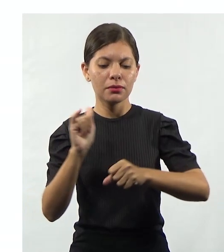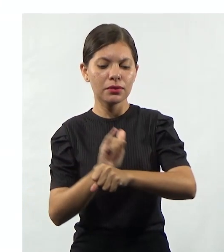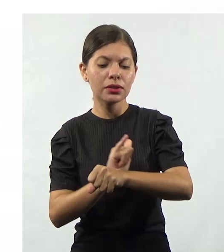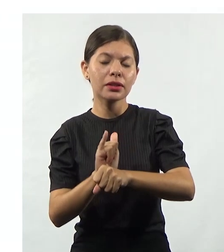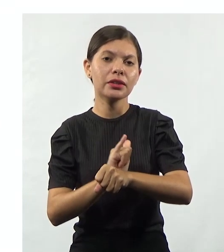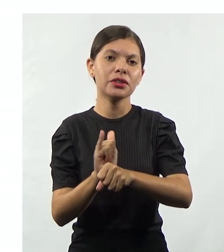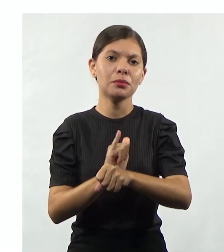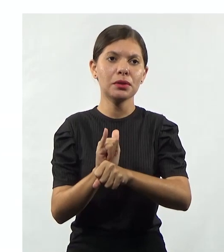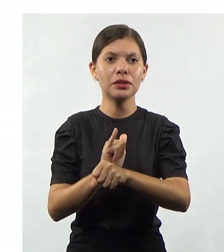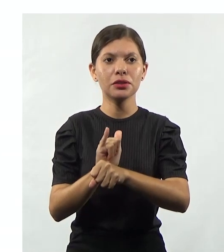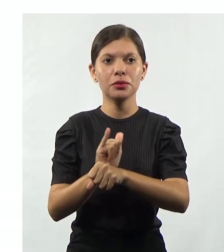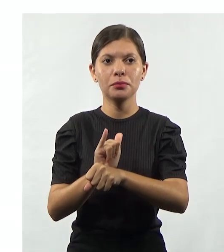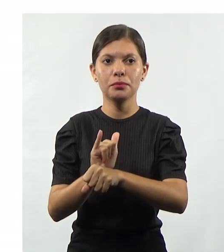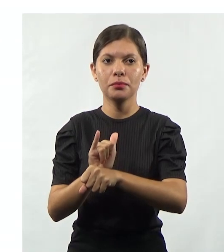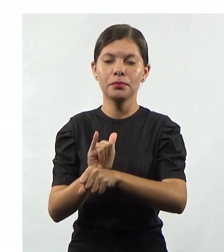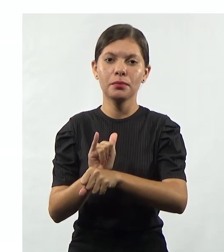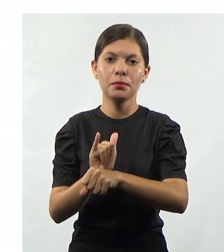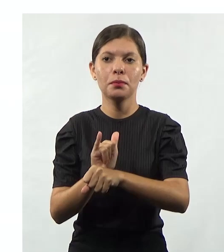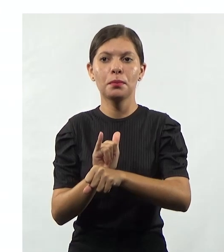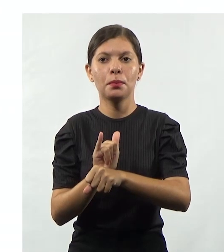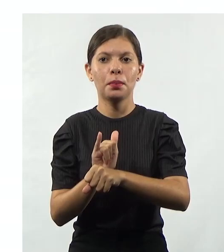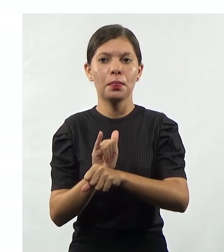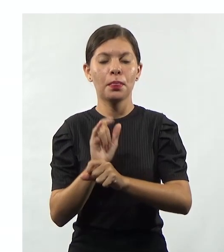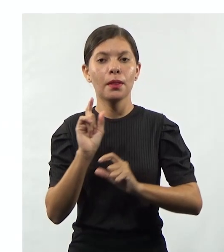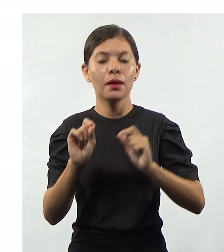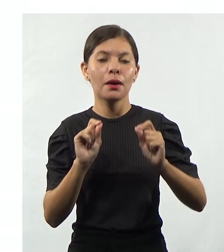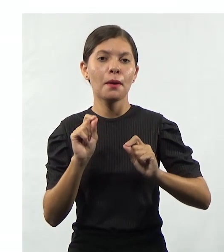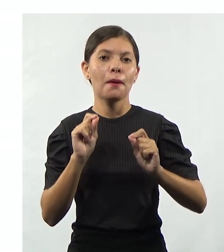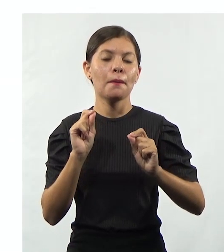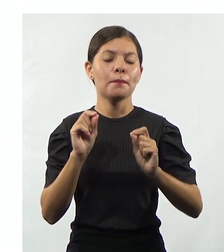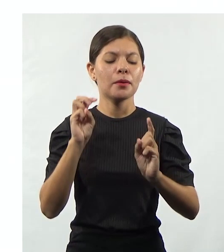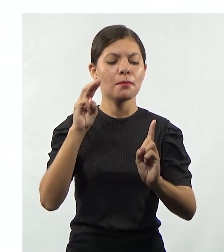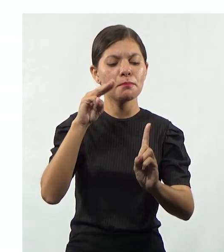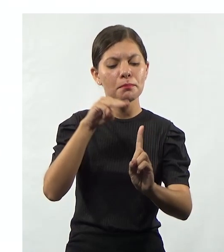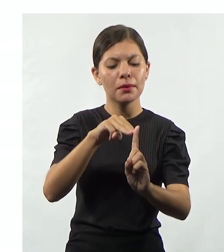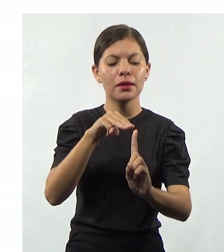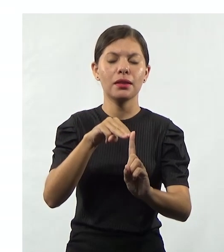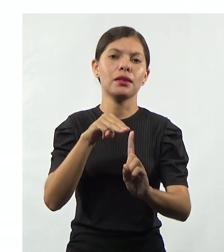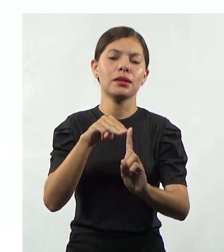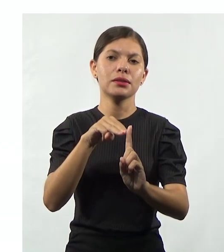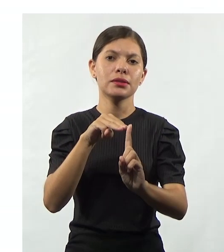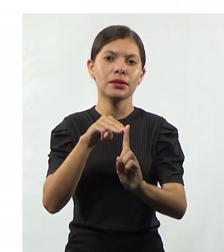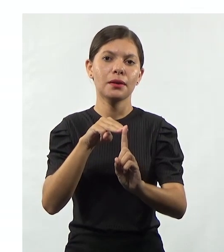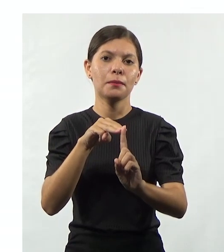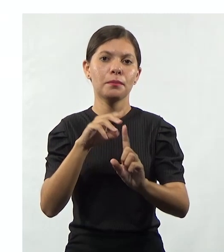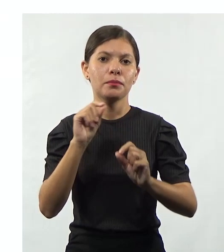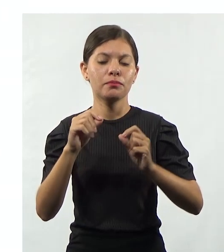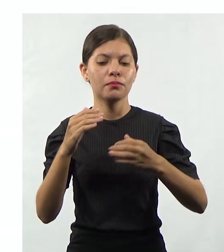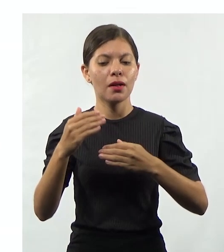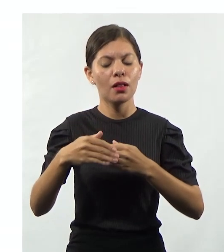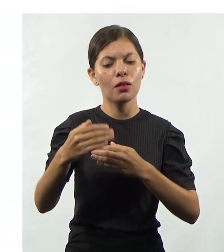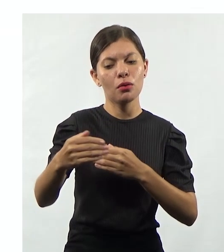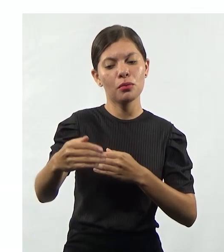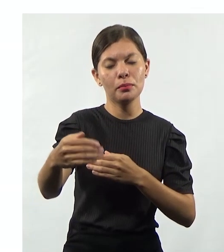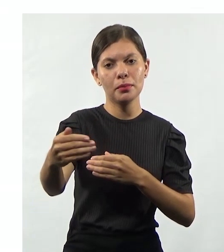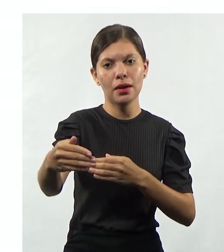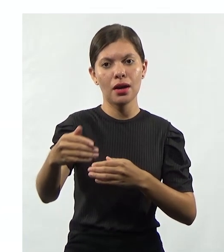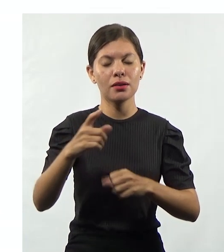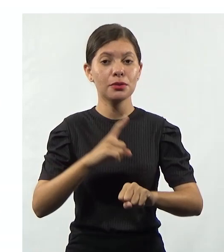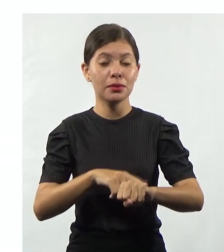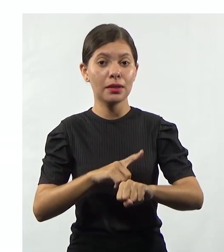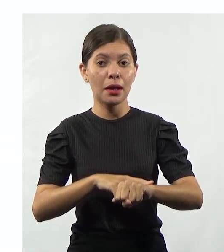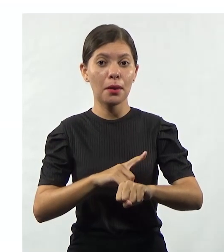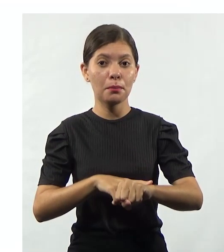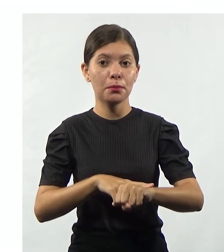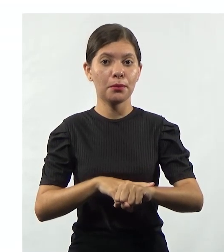estrategicamente, né? De forma sistêmica. Atingindo as metas, as metas de longo prazo. E